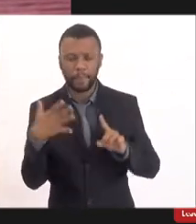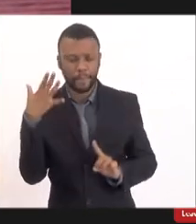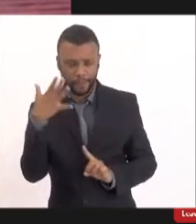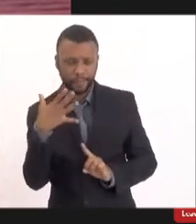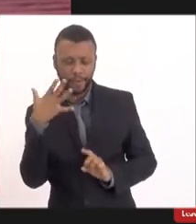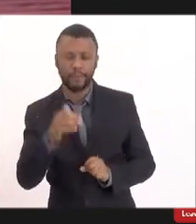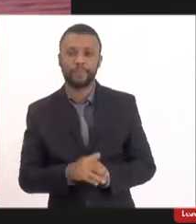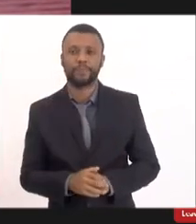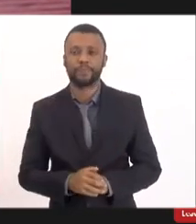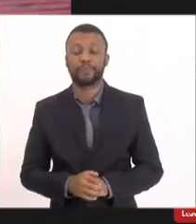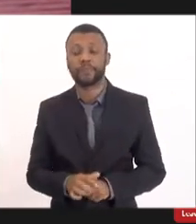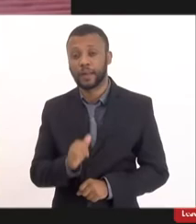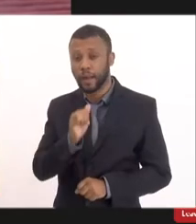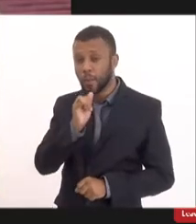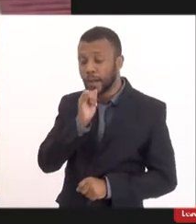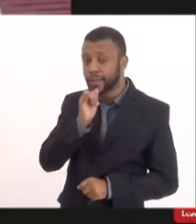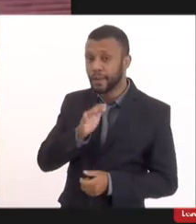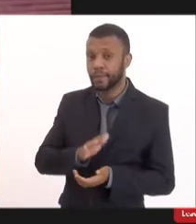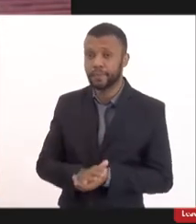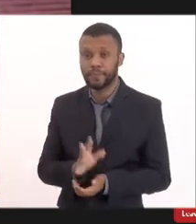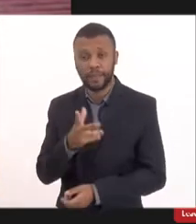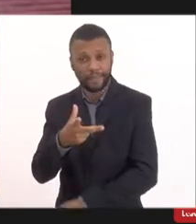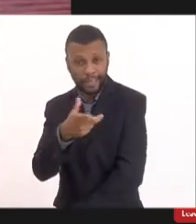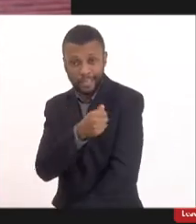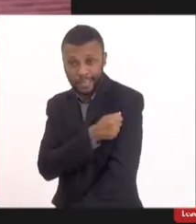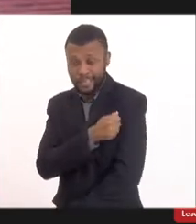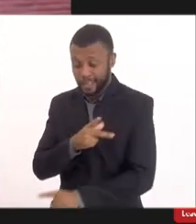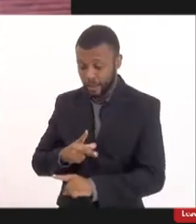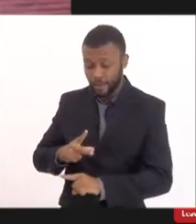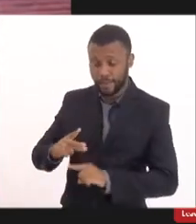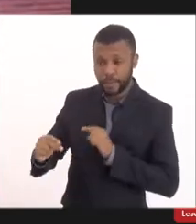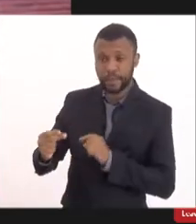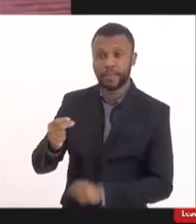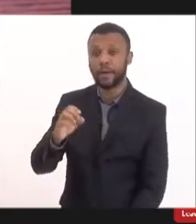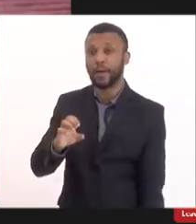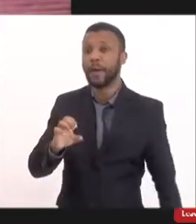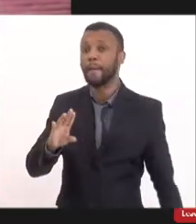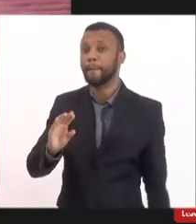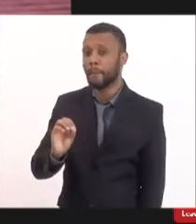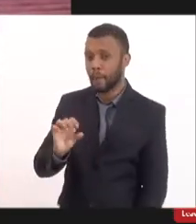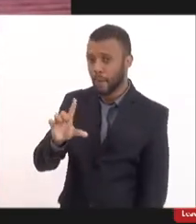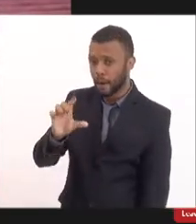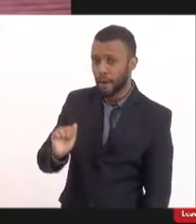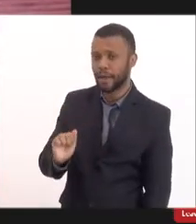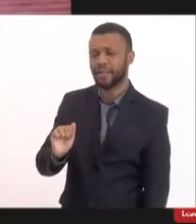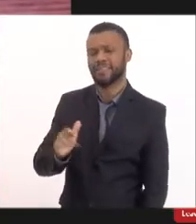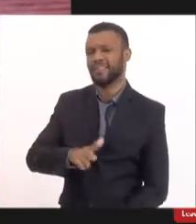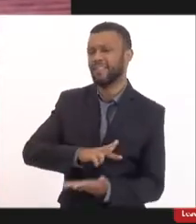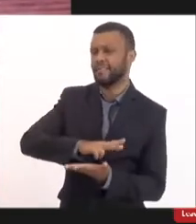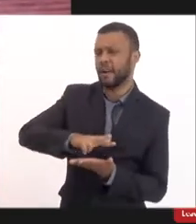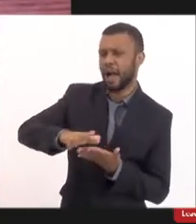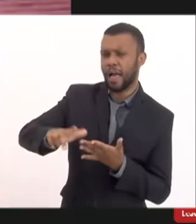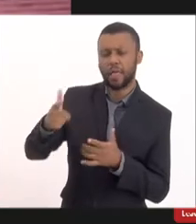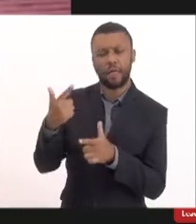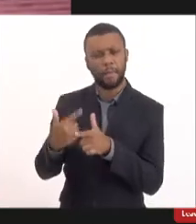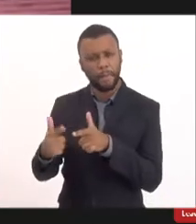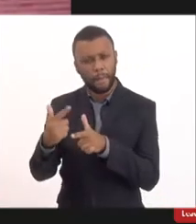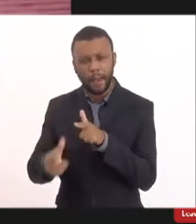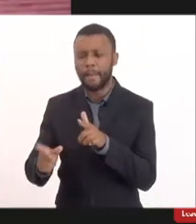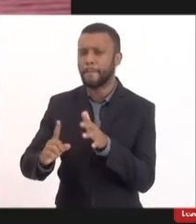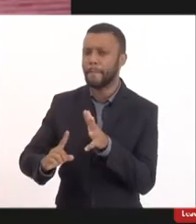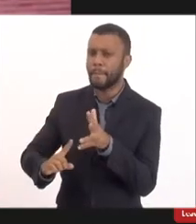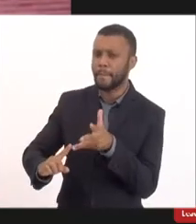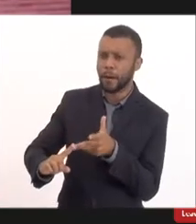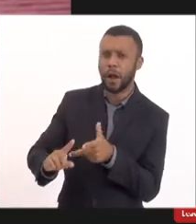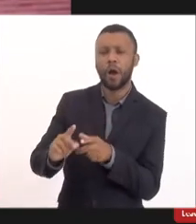se fosse uma vacina contra o ebola com todas essas complicações miocardite etc eu